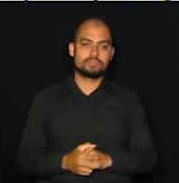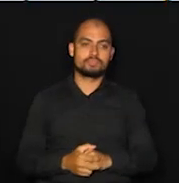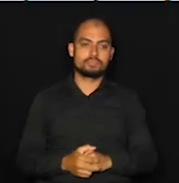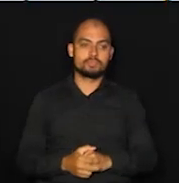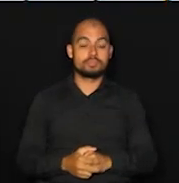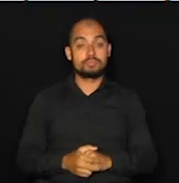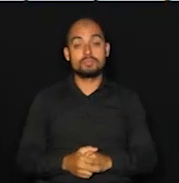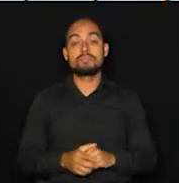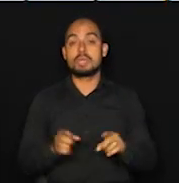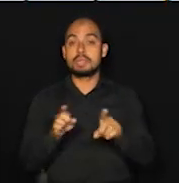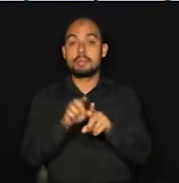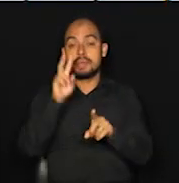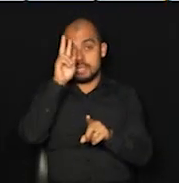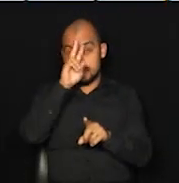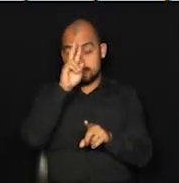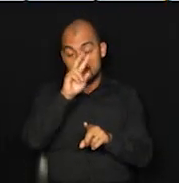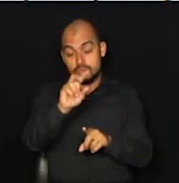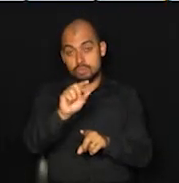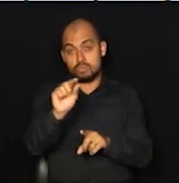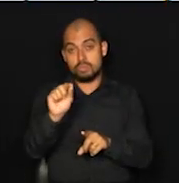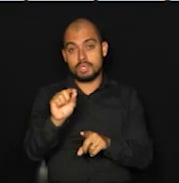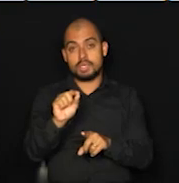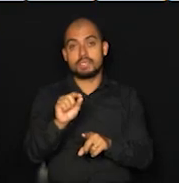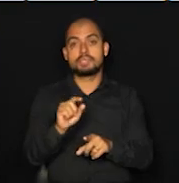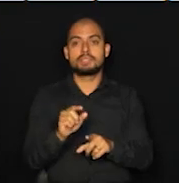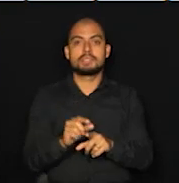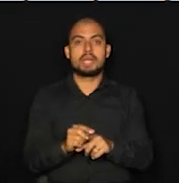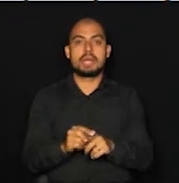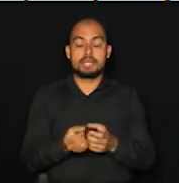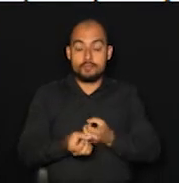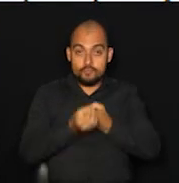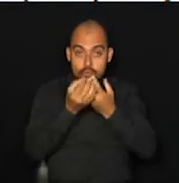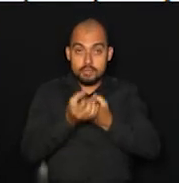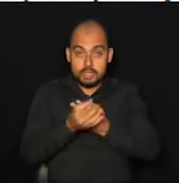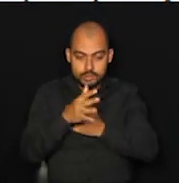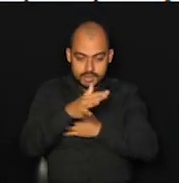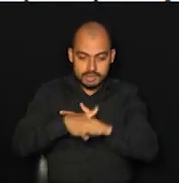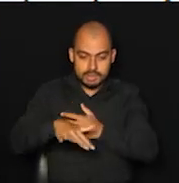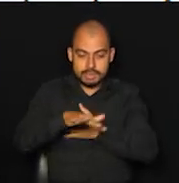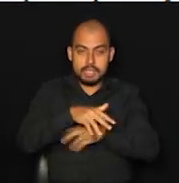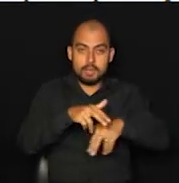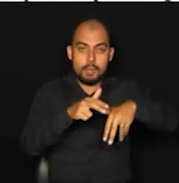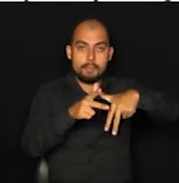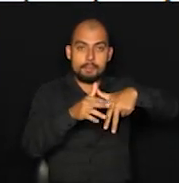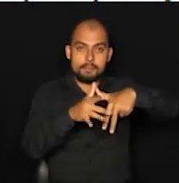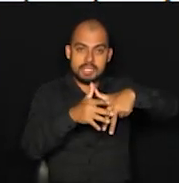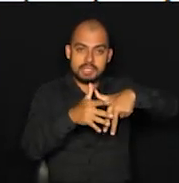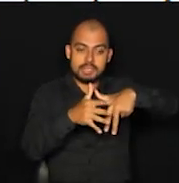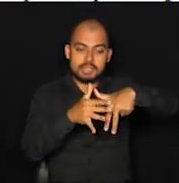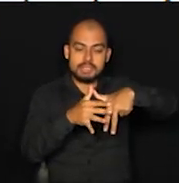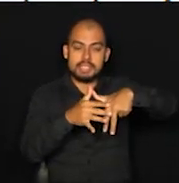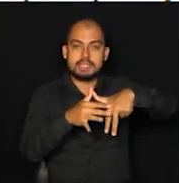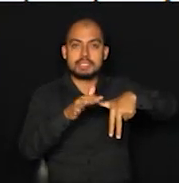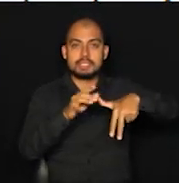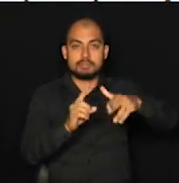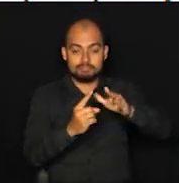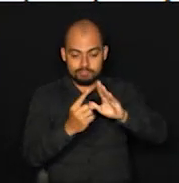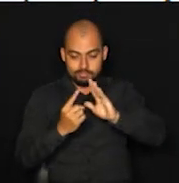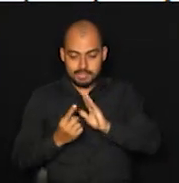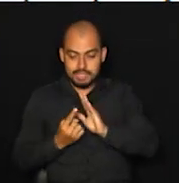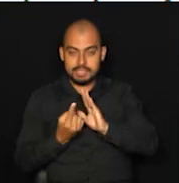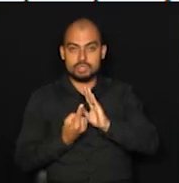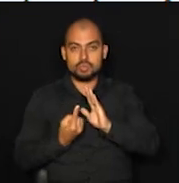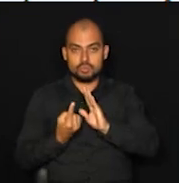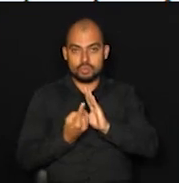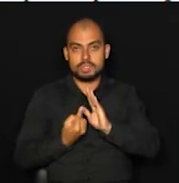Lembrando ainda que sempre a gente fala aqui no Notícias da Metrópole sobre os pacientes em isolamento que são acompanhados